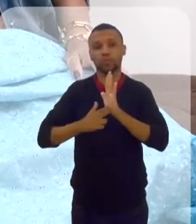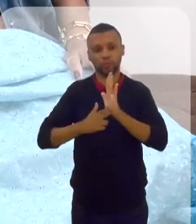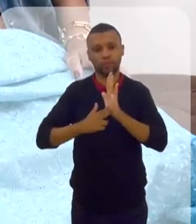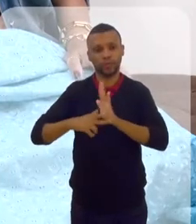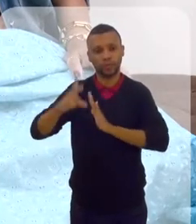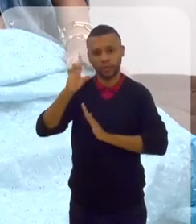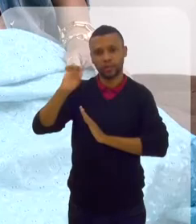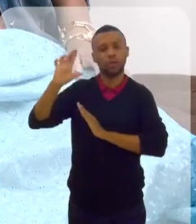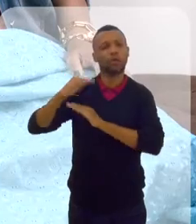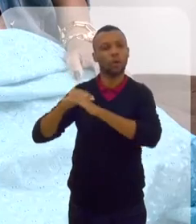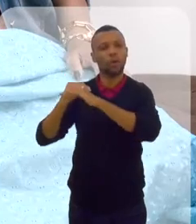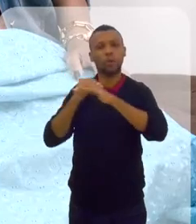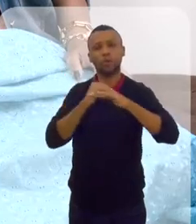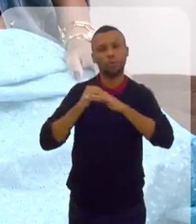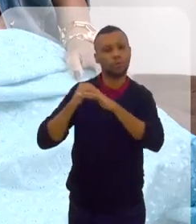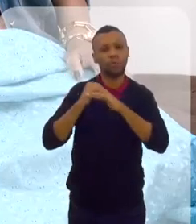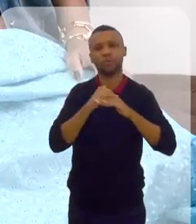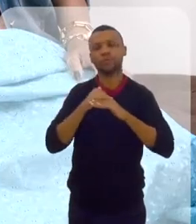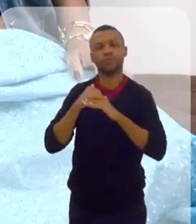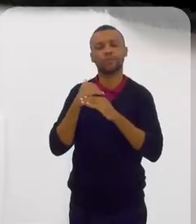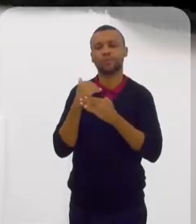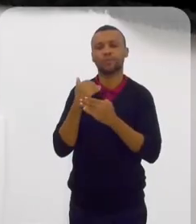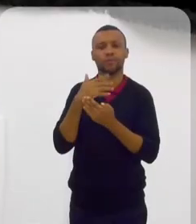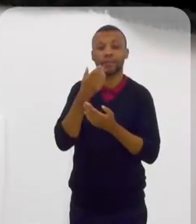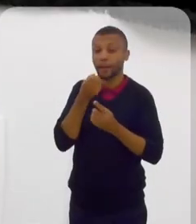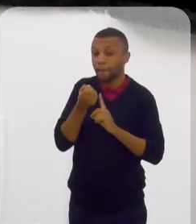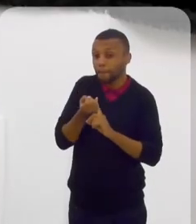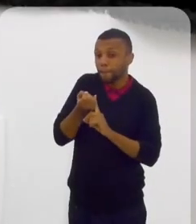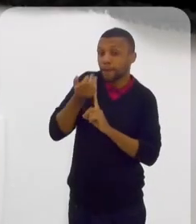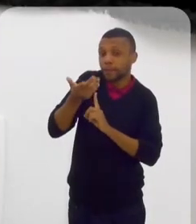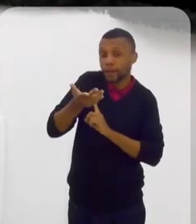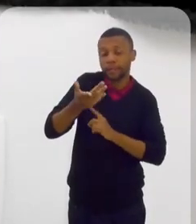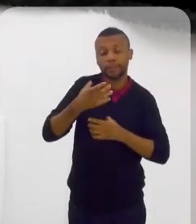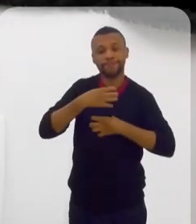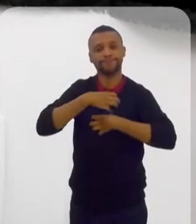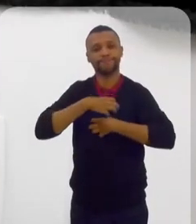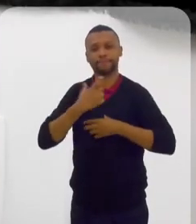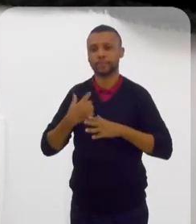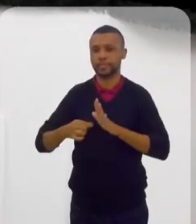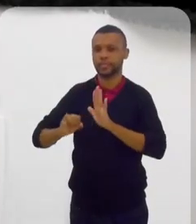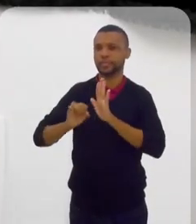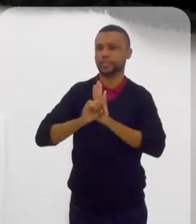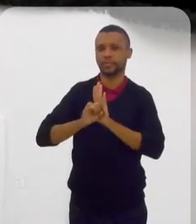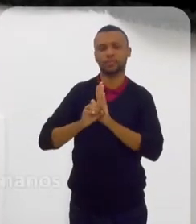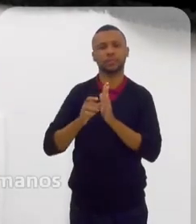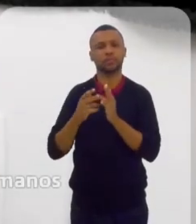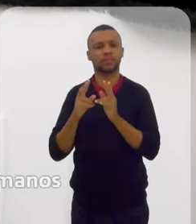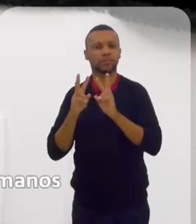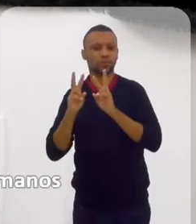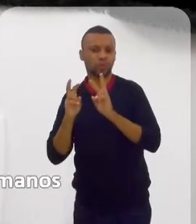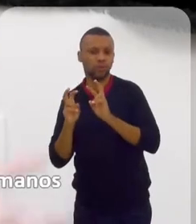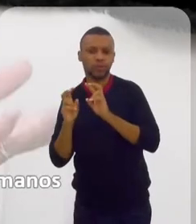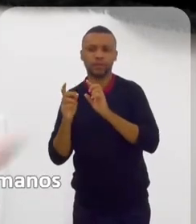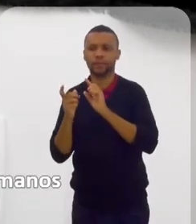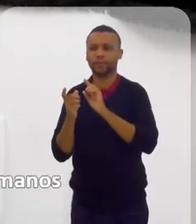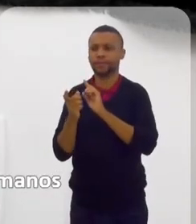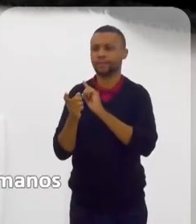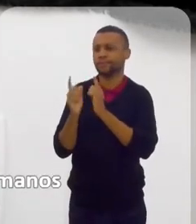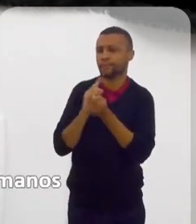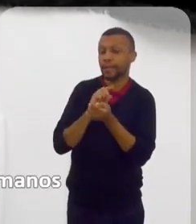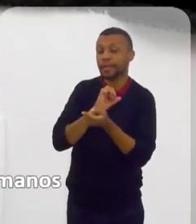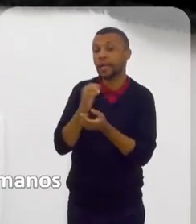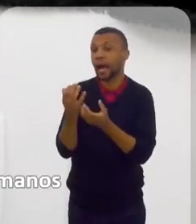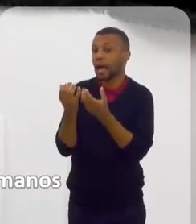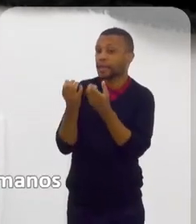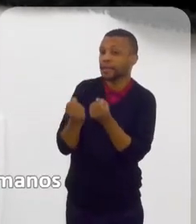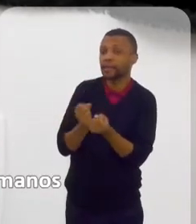você faz exatamente para você ter essa identidade e você sentir dentro da comunidade. Com relação ao revertido, você até perguntou para mim